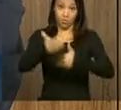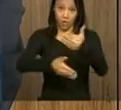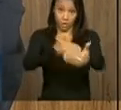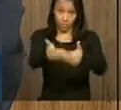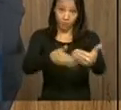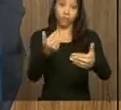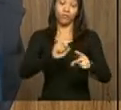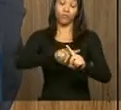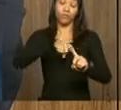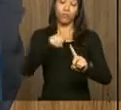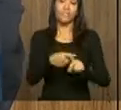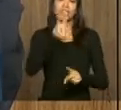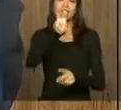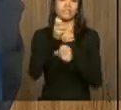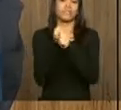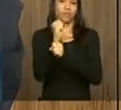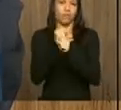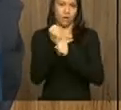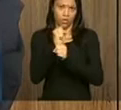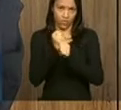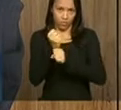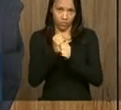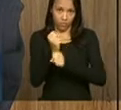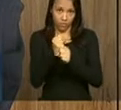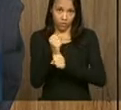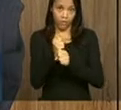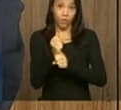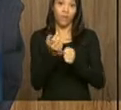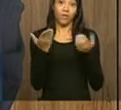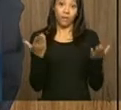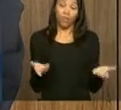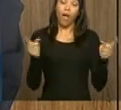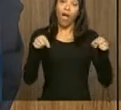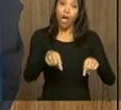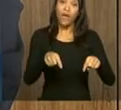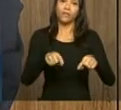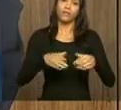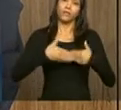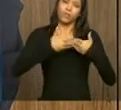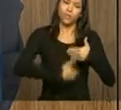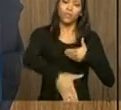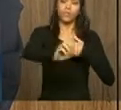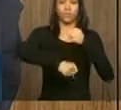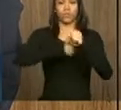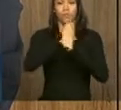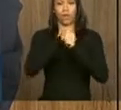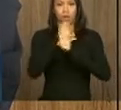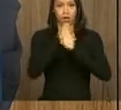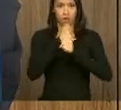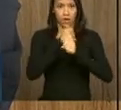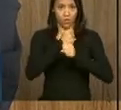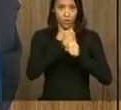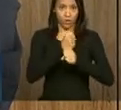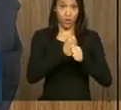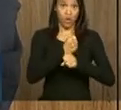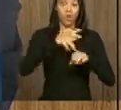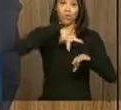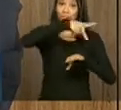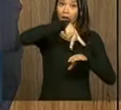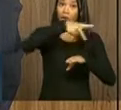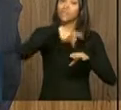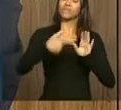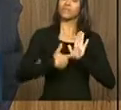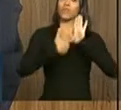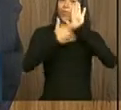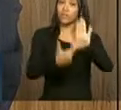adicionais em cinco anos. Com base nisso, durante o ano, os países foram apresentando as suas medidas,